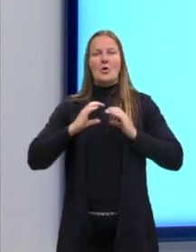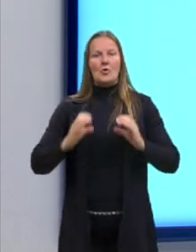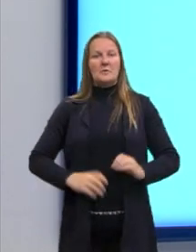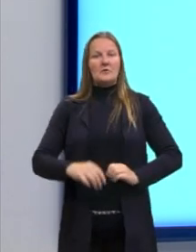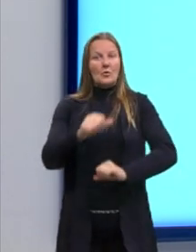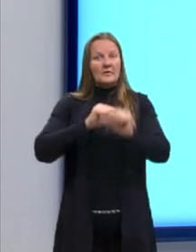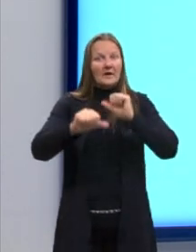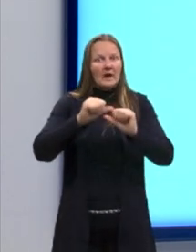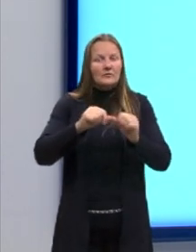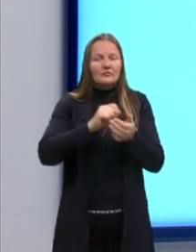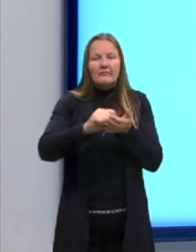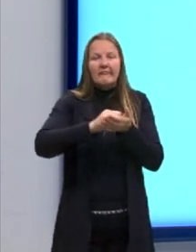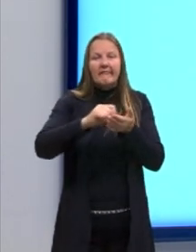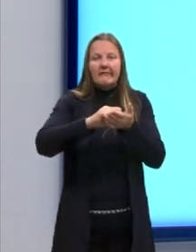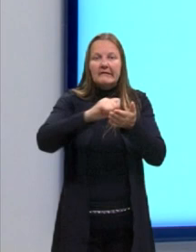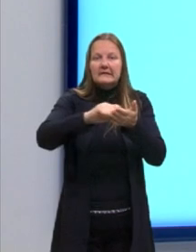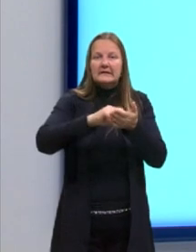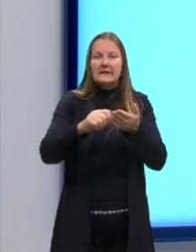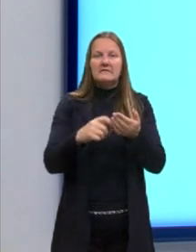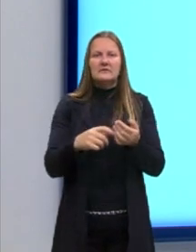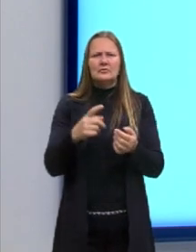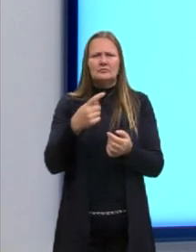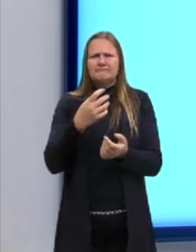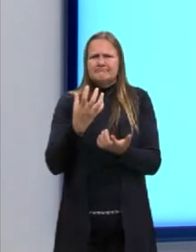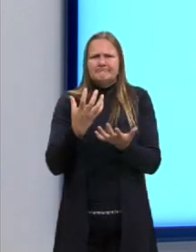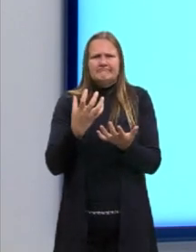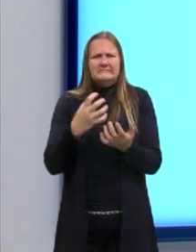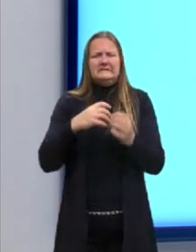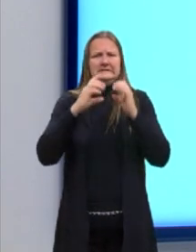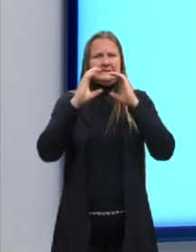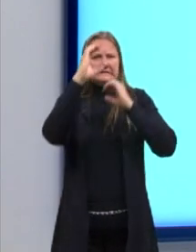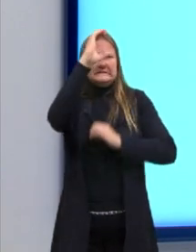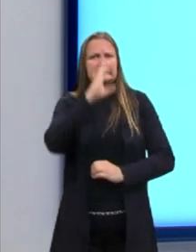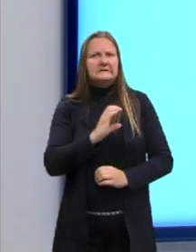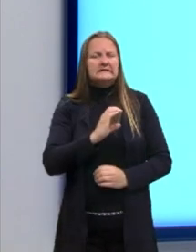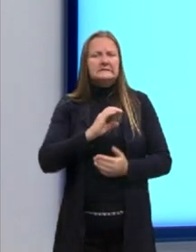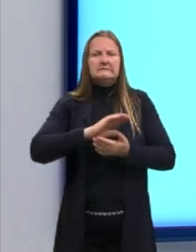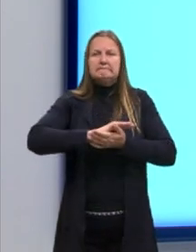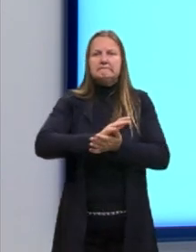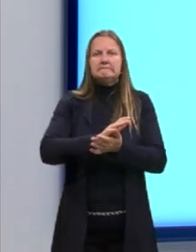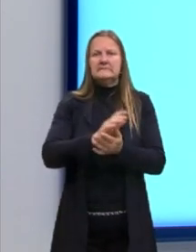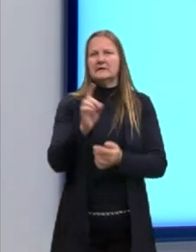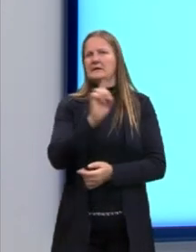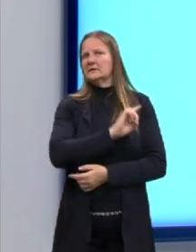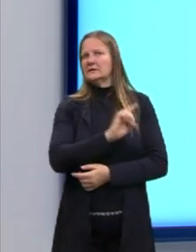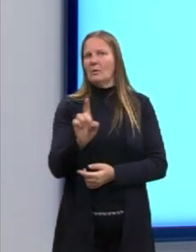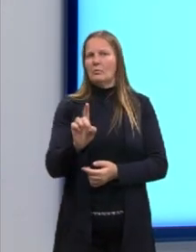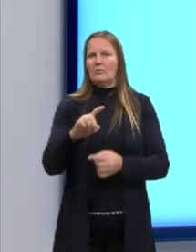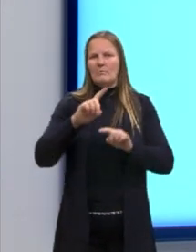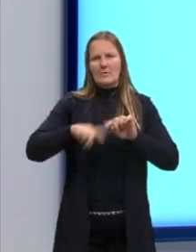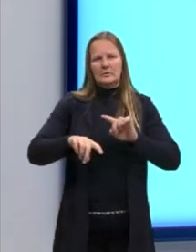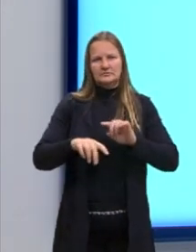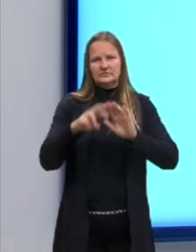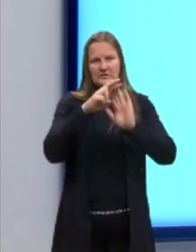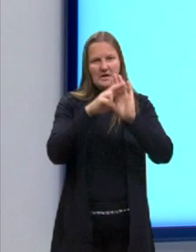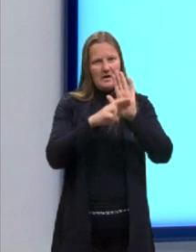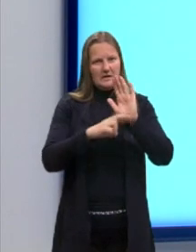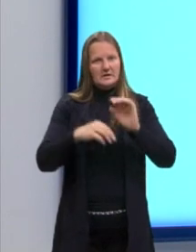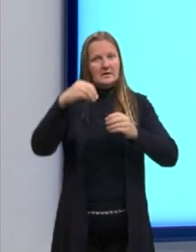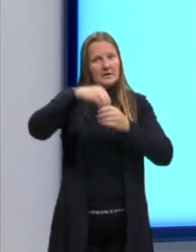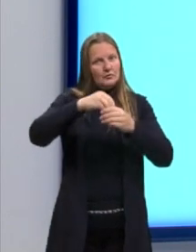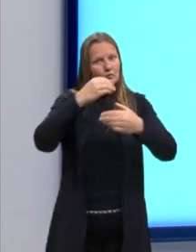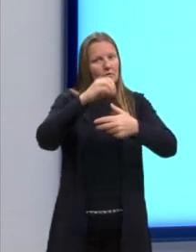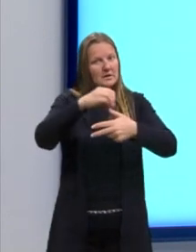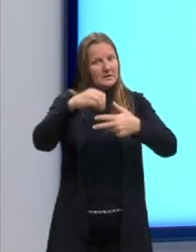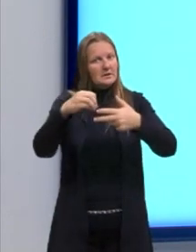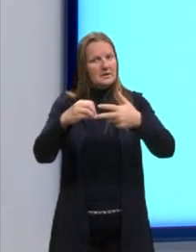indicará que você não possui uma postura cidadã, o que definitivamente não é o que a gente quer. Isso